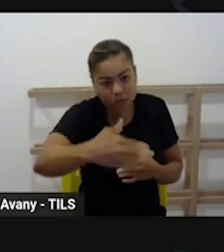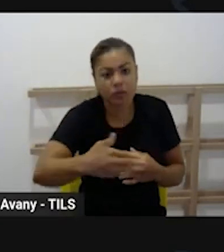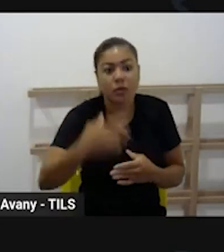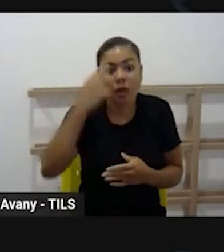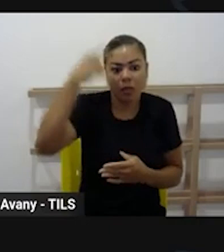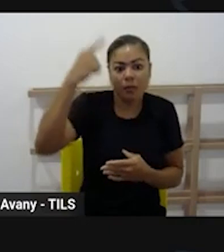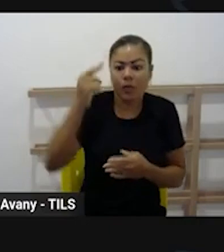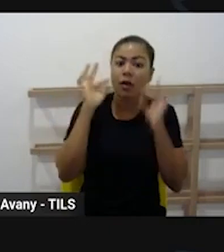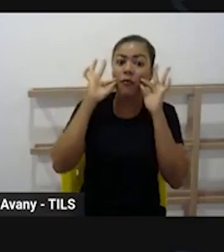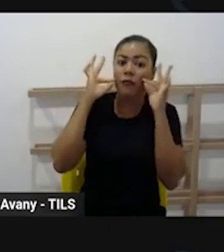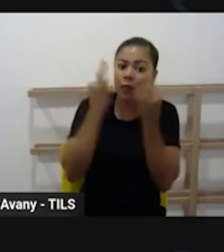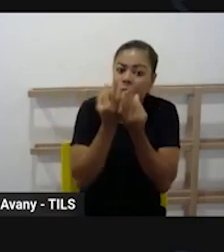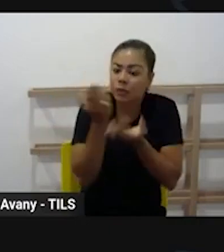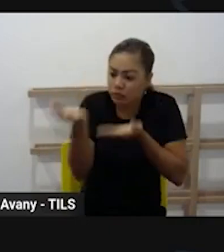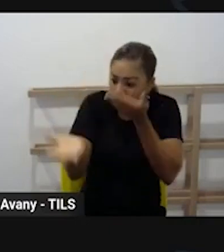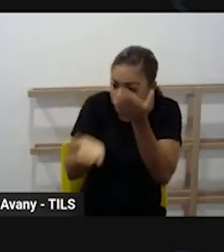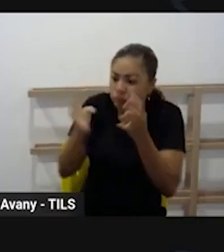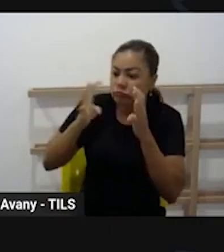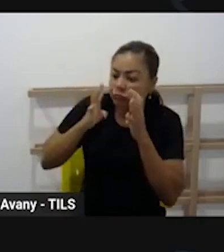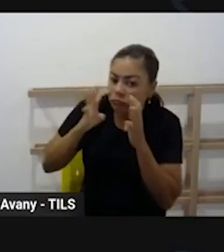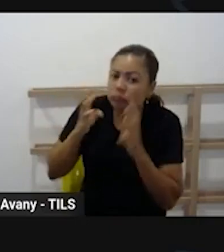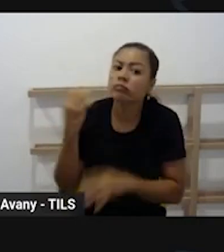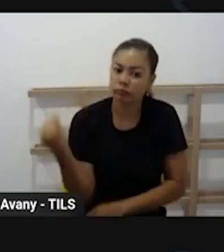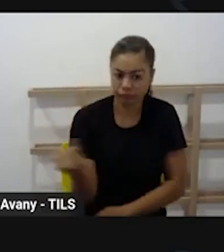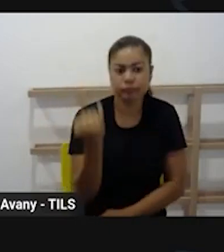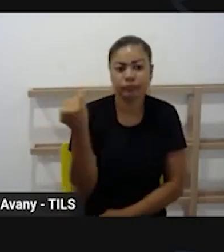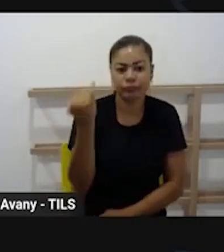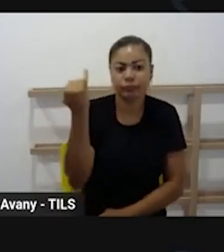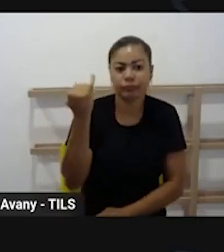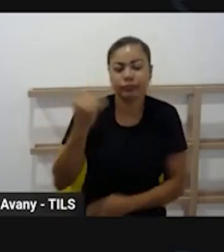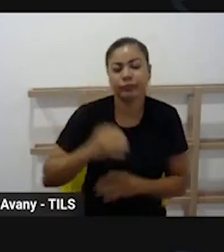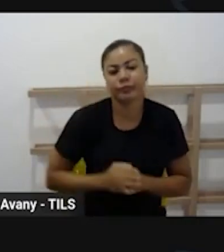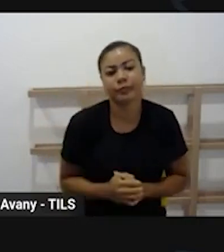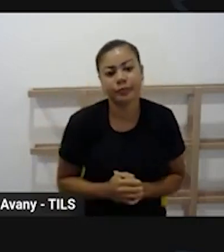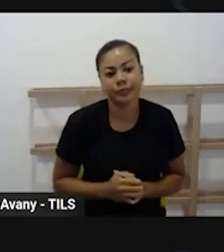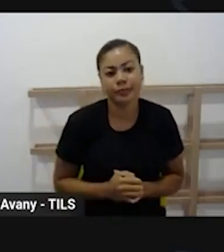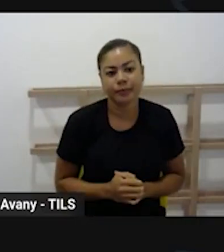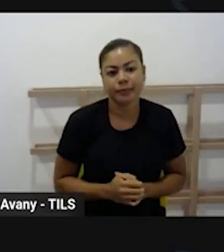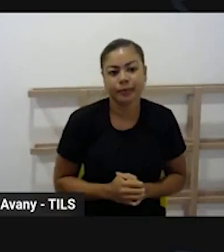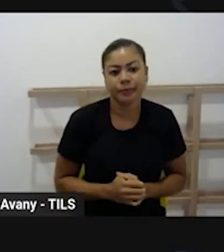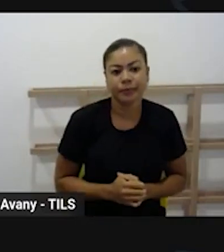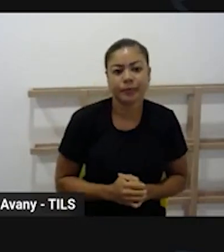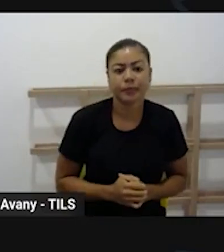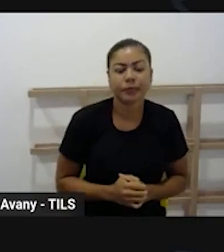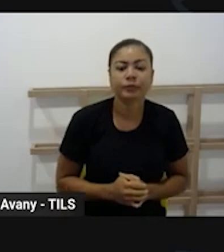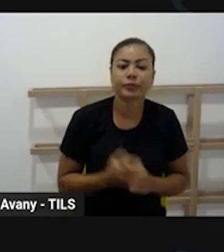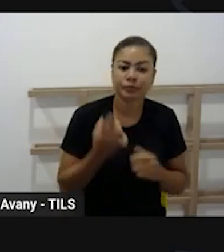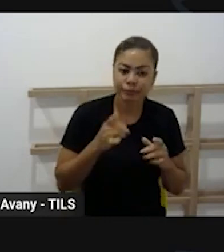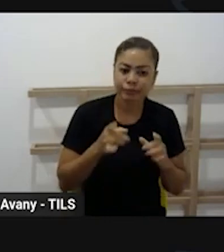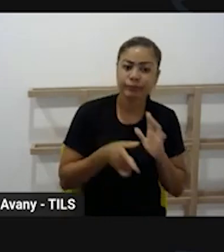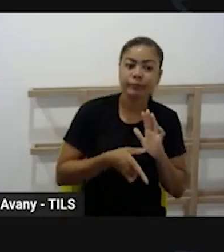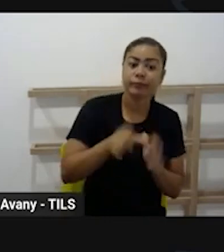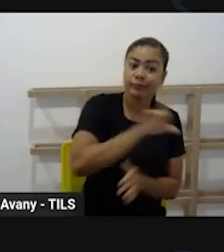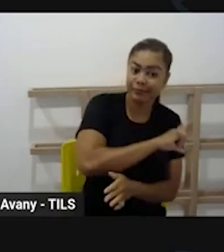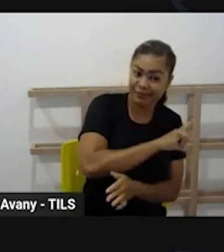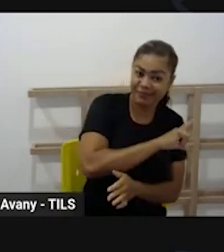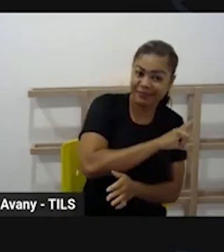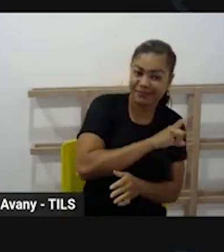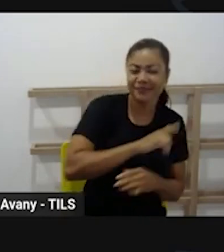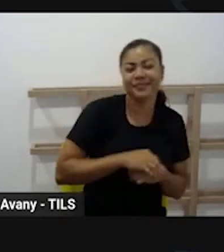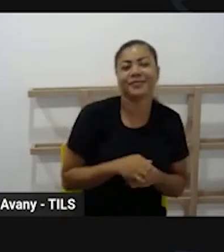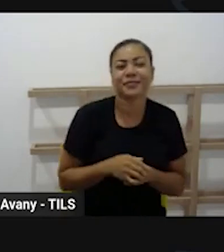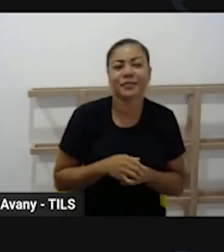esse trabalho aí de acolhimento e integração da família com a escola. Voltando um pouco de falar da